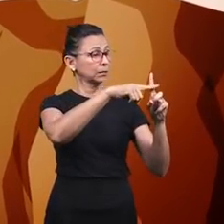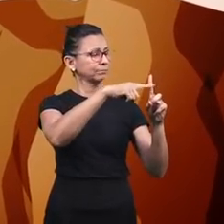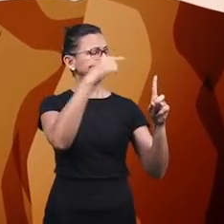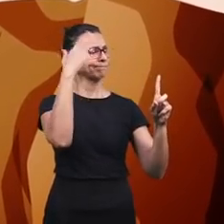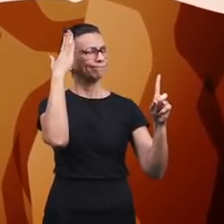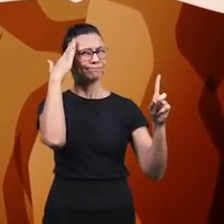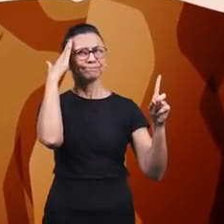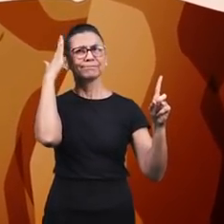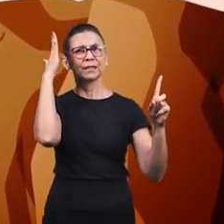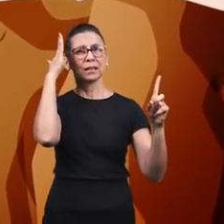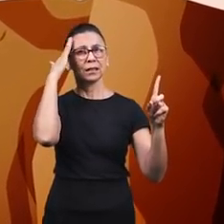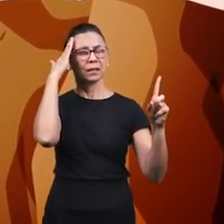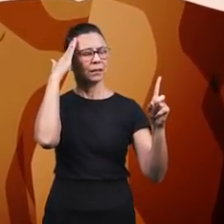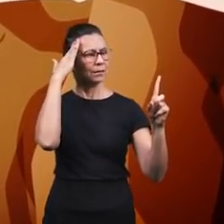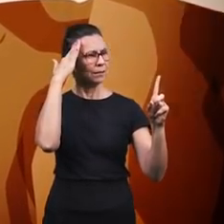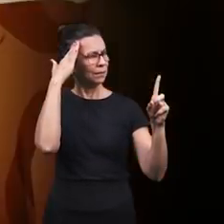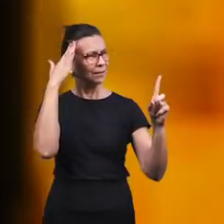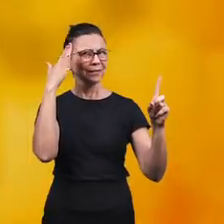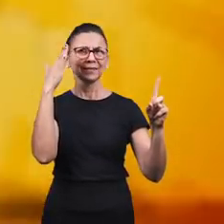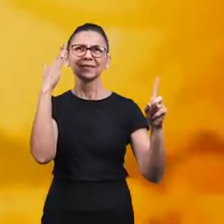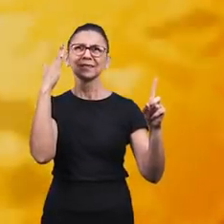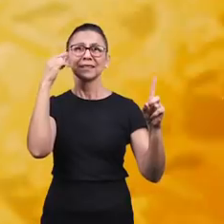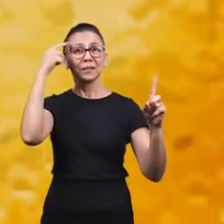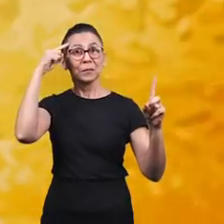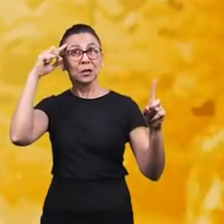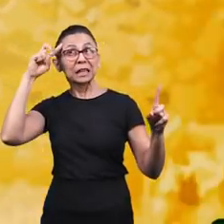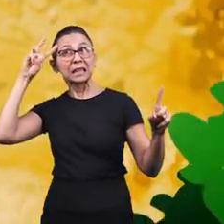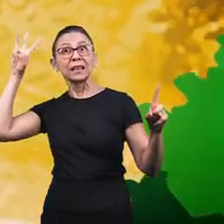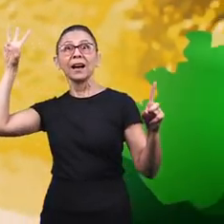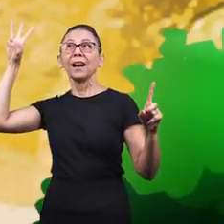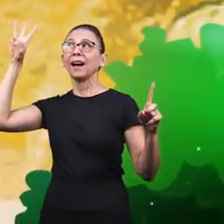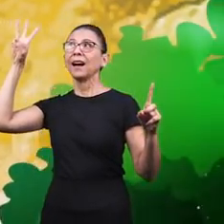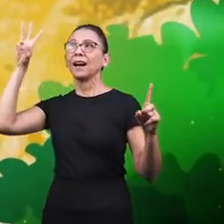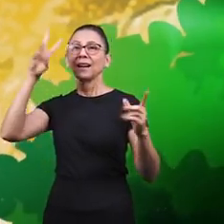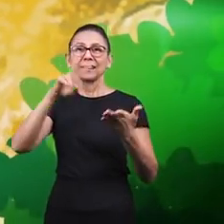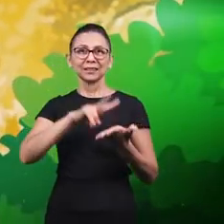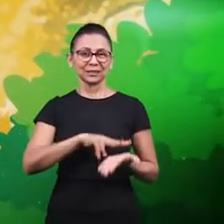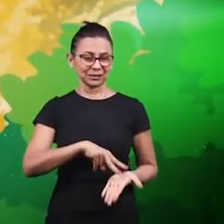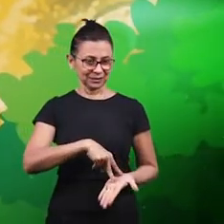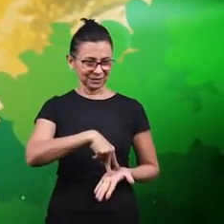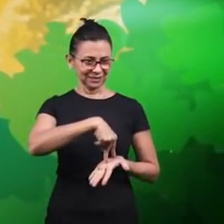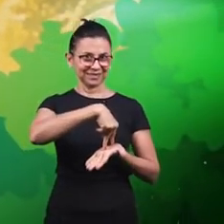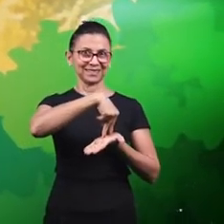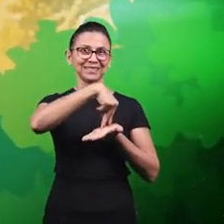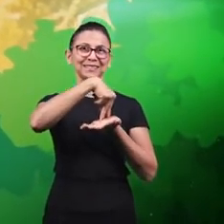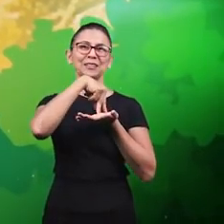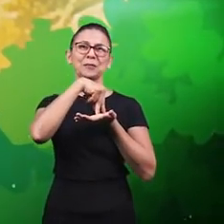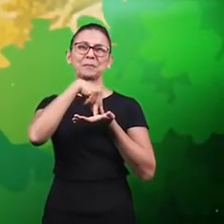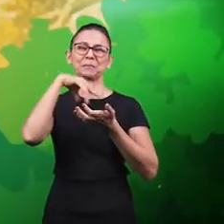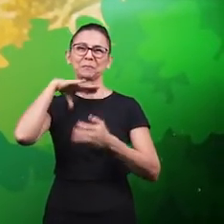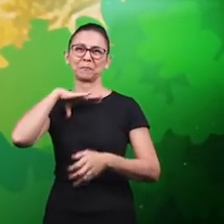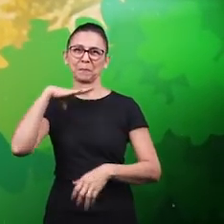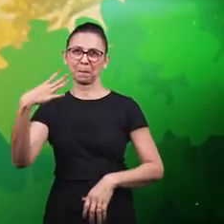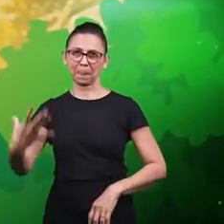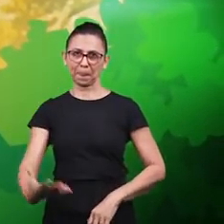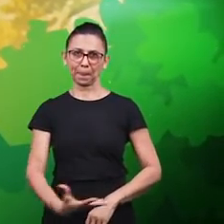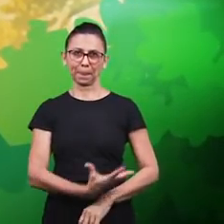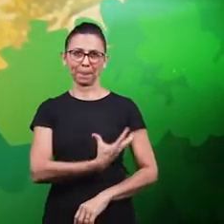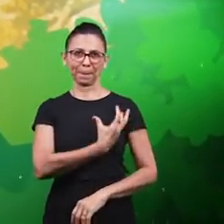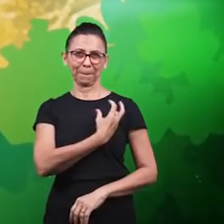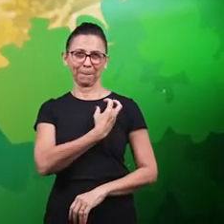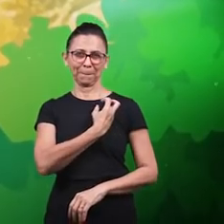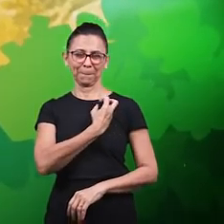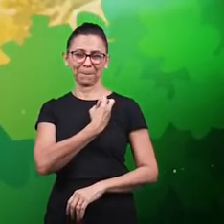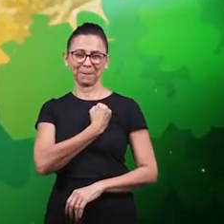Senhor Mas no terceiro dia ressuscitou